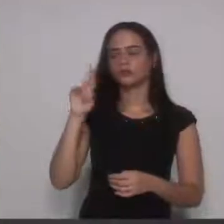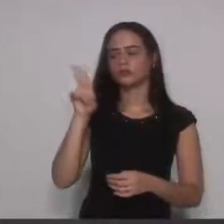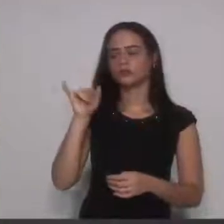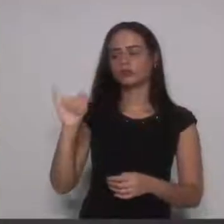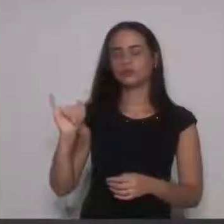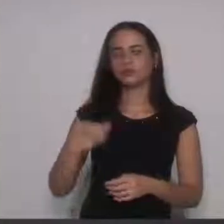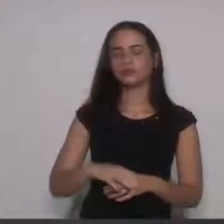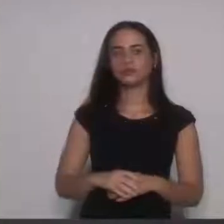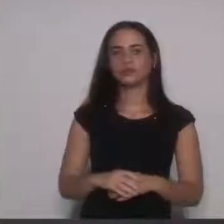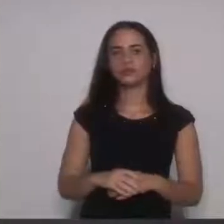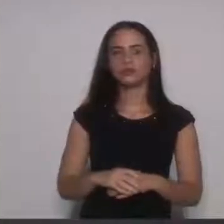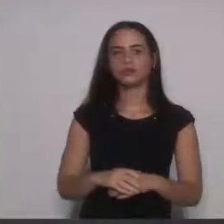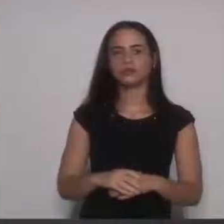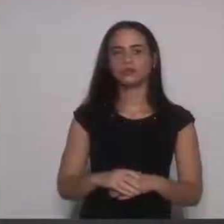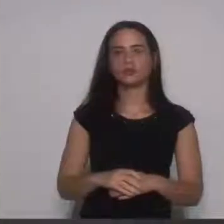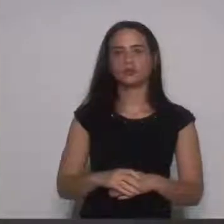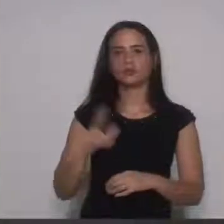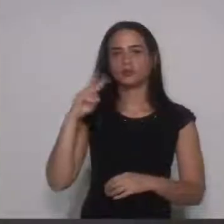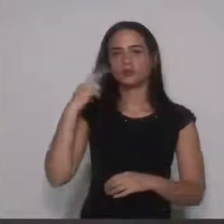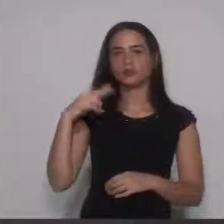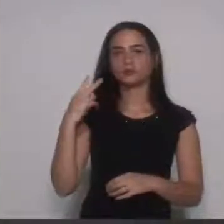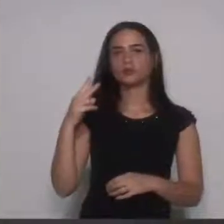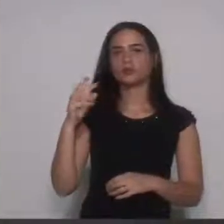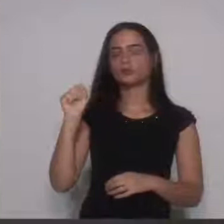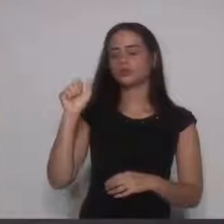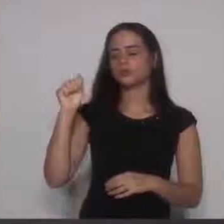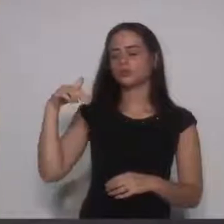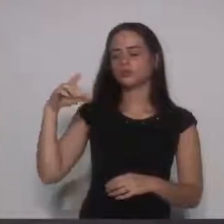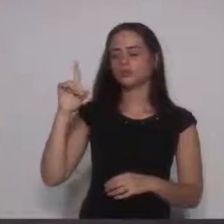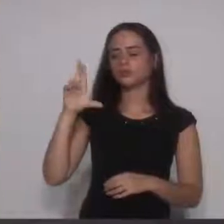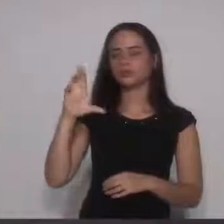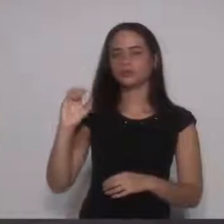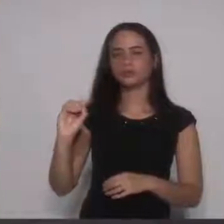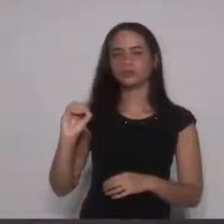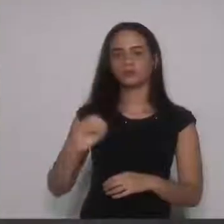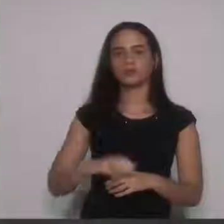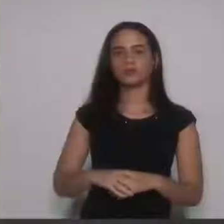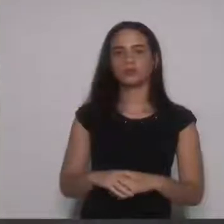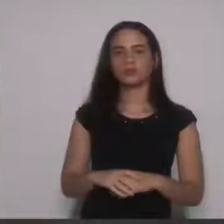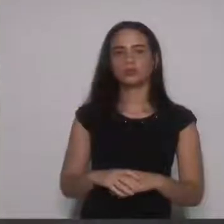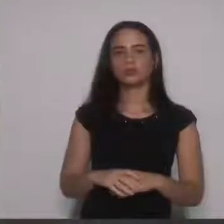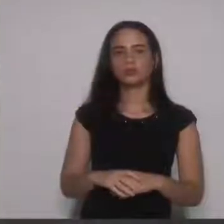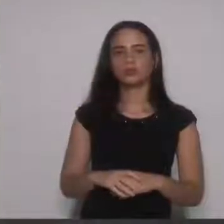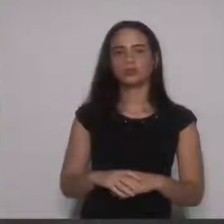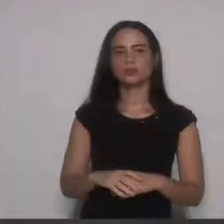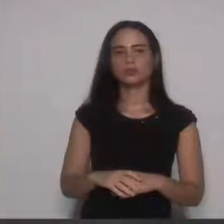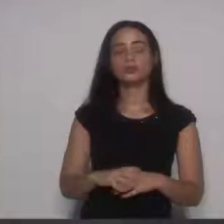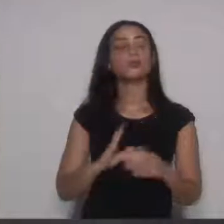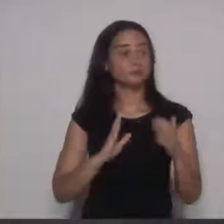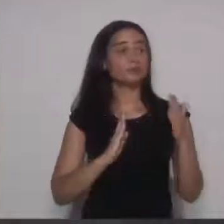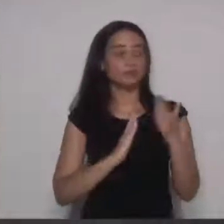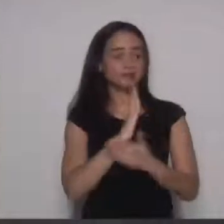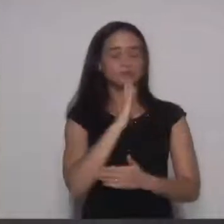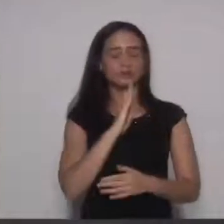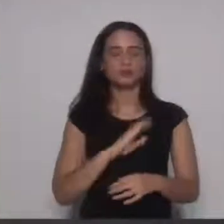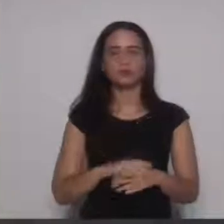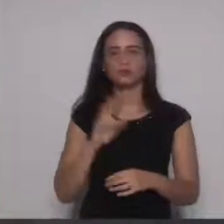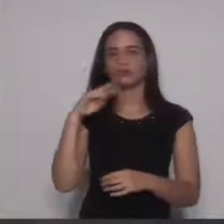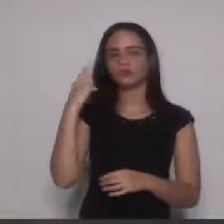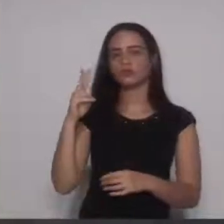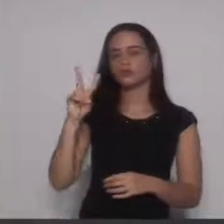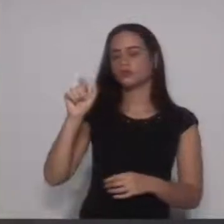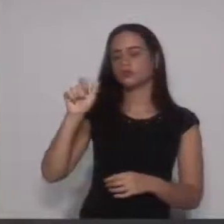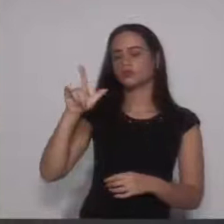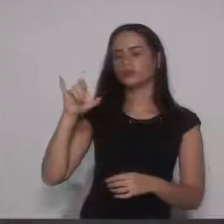Macaxeira, aprovo, vereador Sando Rebeca, aprovo, aprovo, vereador Valdir